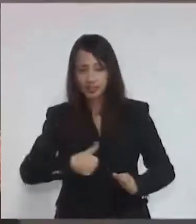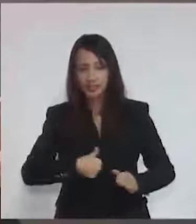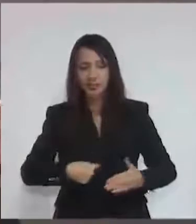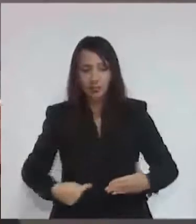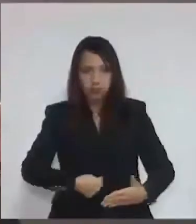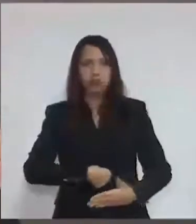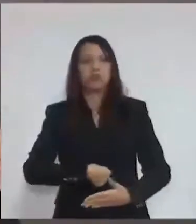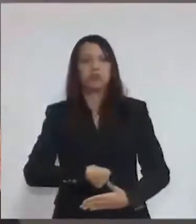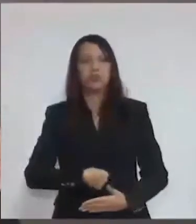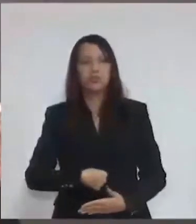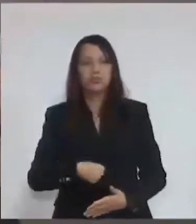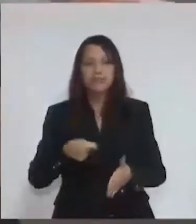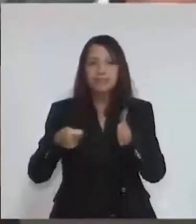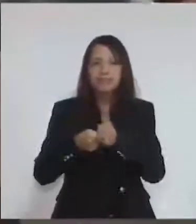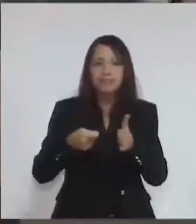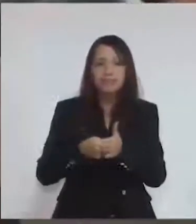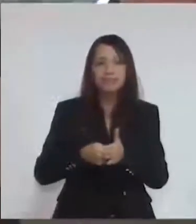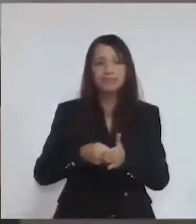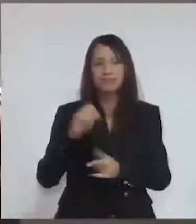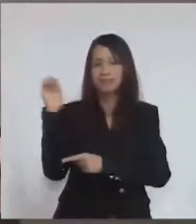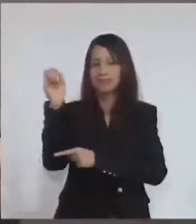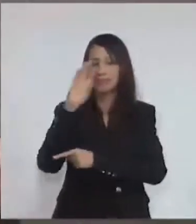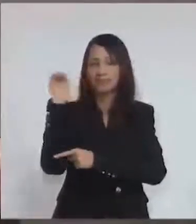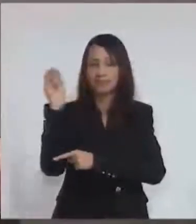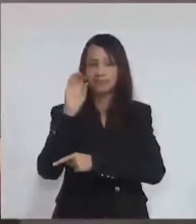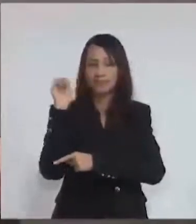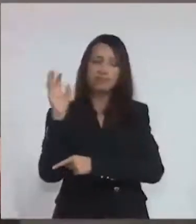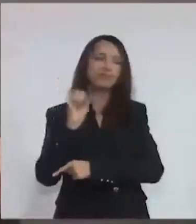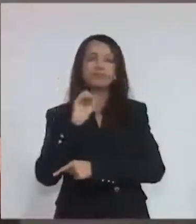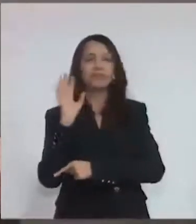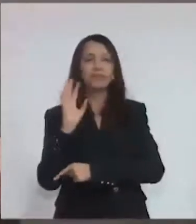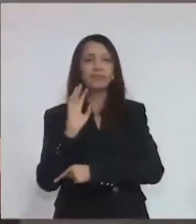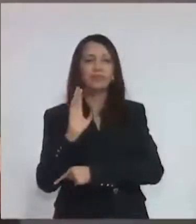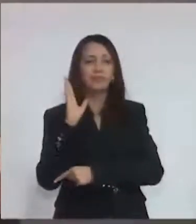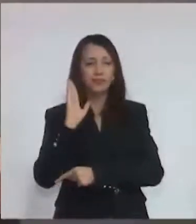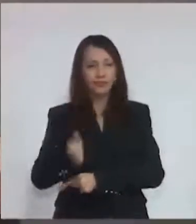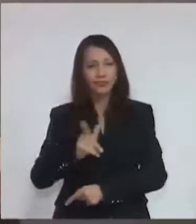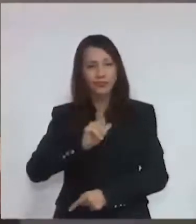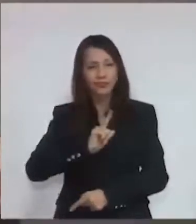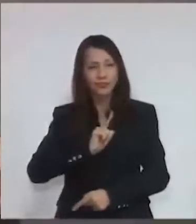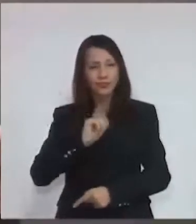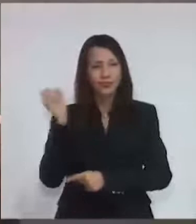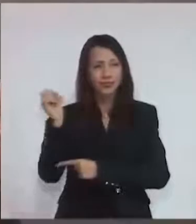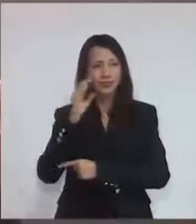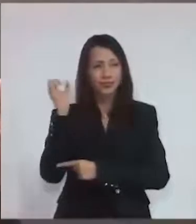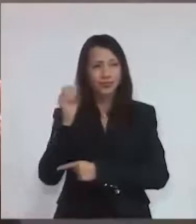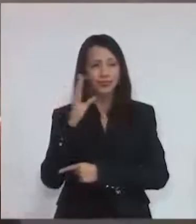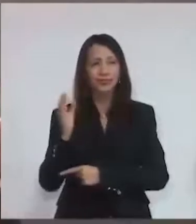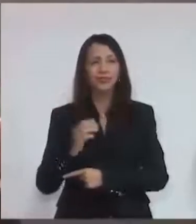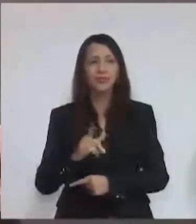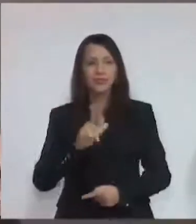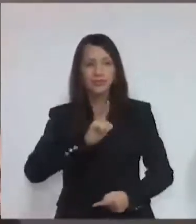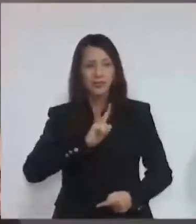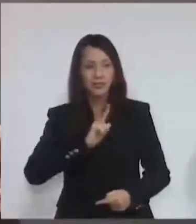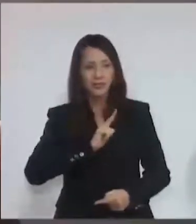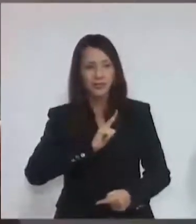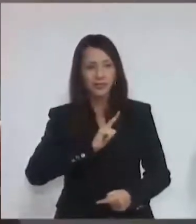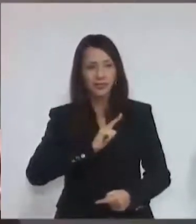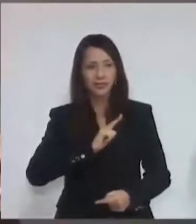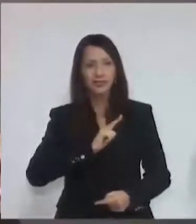Cobrando viatura. Foi passado em sessões anteriores aqui, viaturas, estourando o